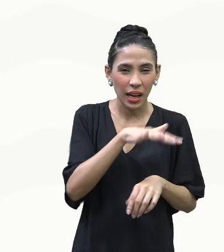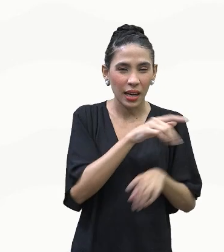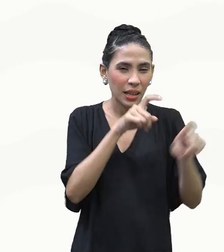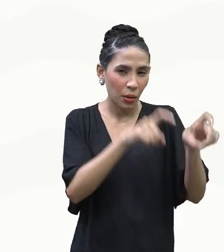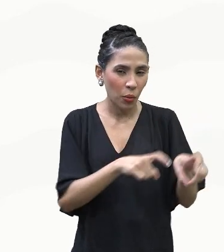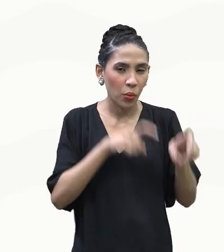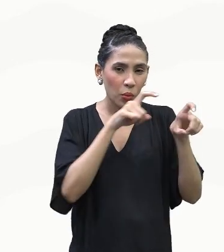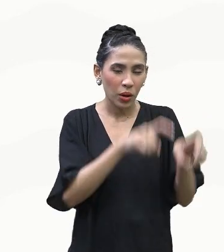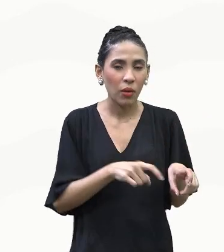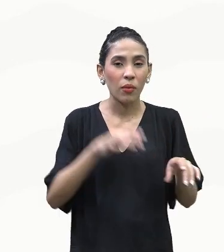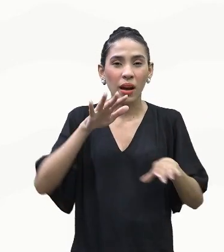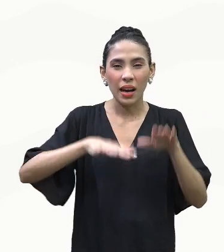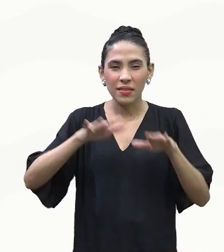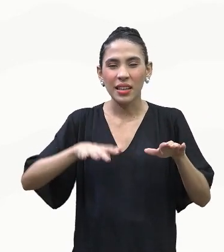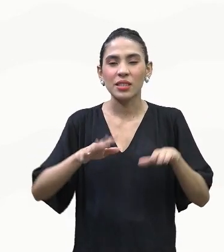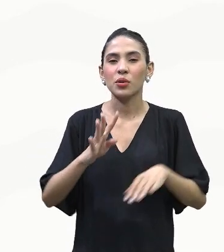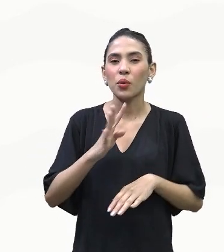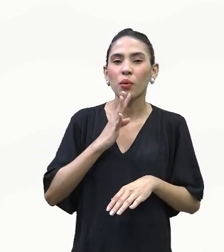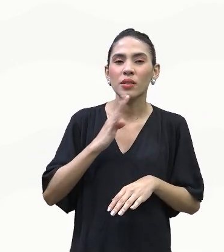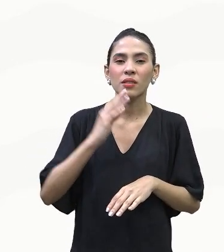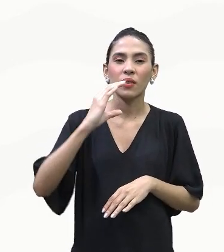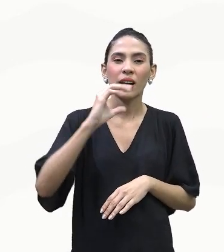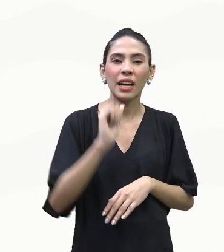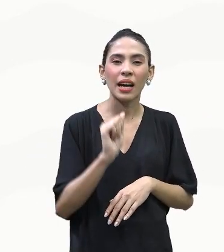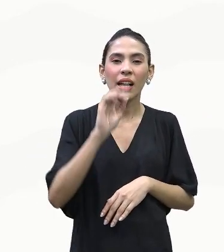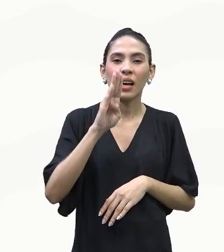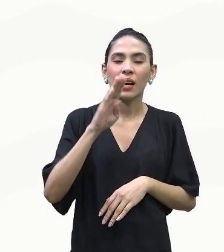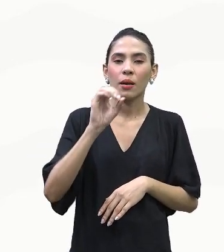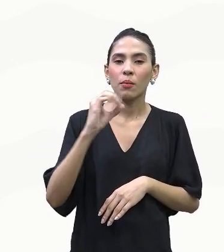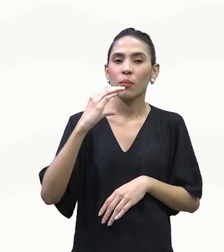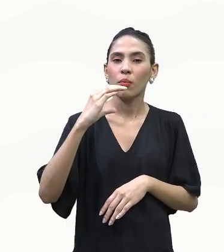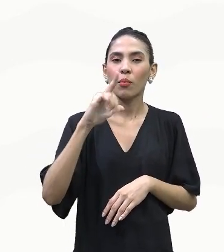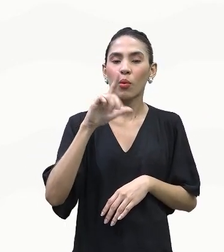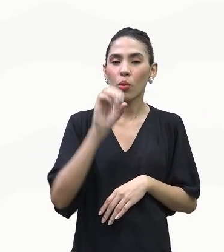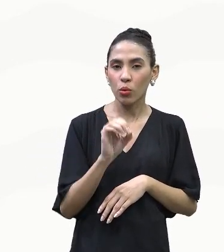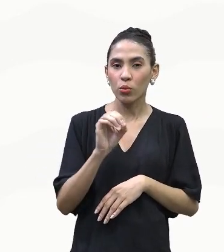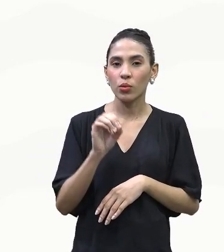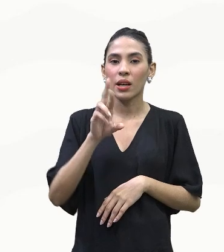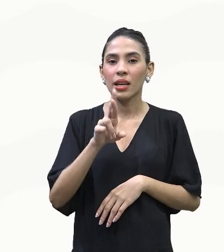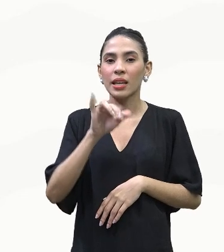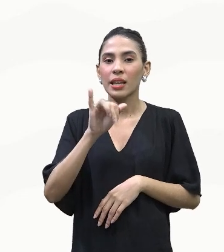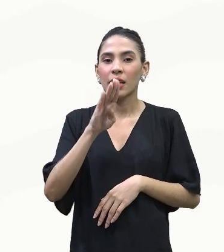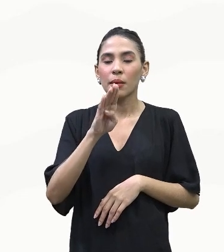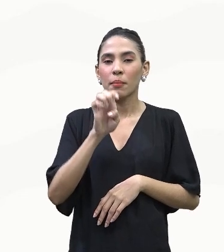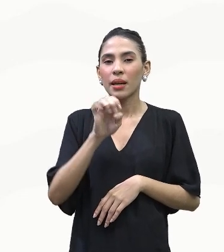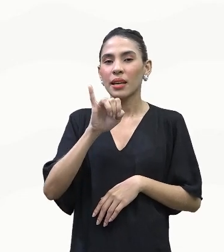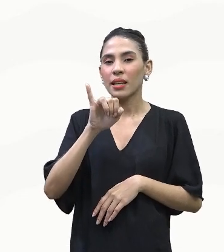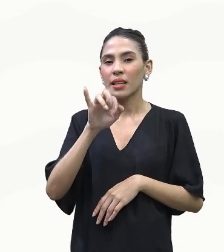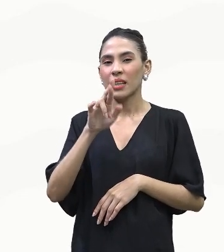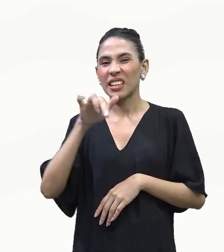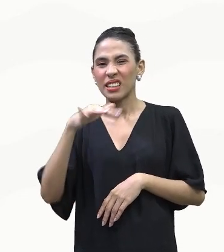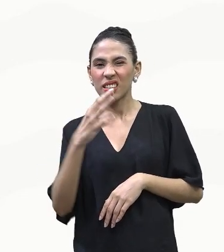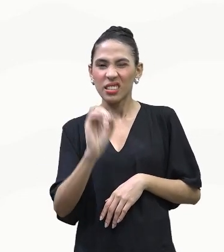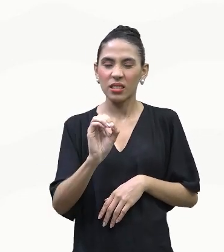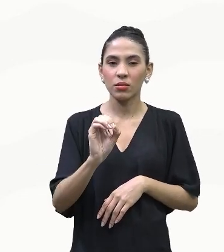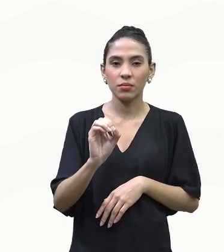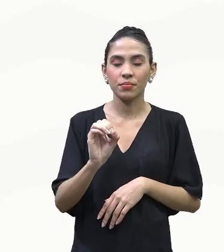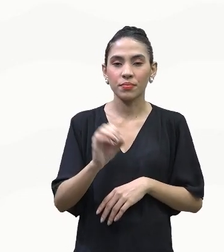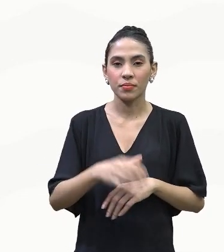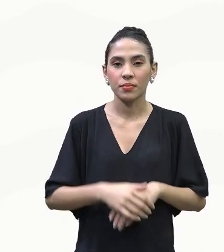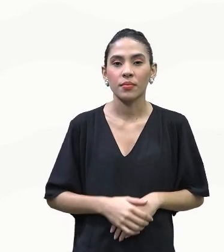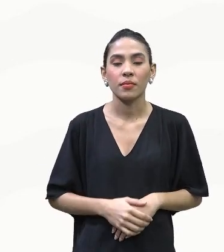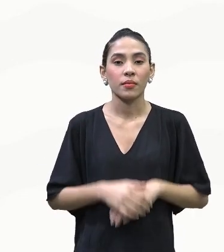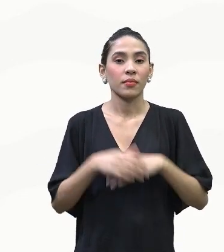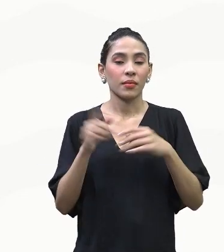muitas das vezes é conhecido ali como caboclo ribeirinho, eu particularmente, professor, não gosto de usar essa nomenclatura porque ela é um pouco pejorativa,